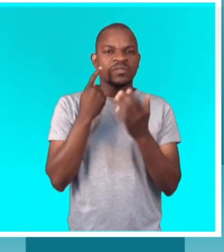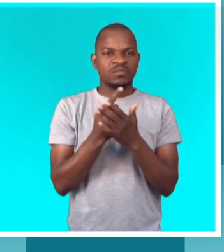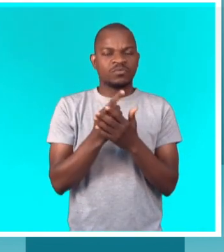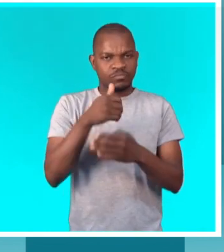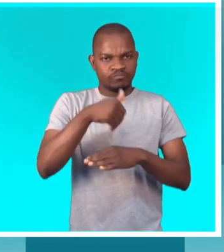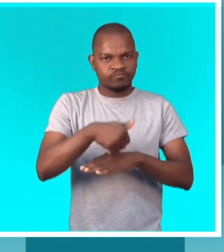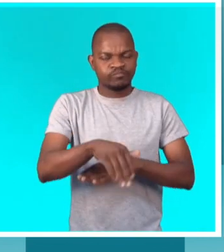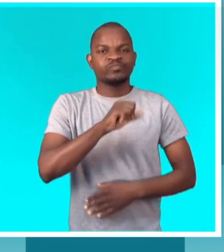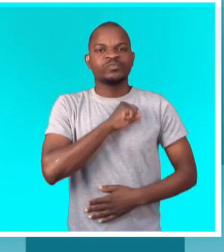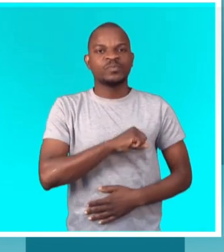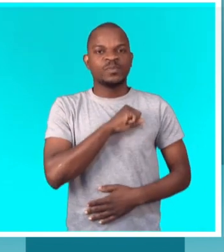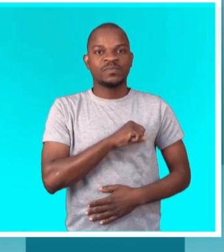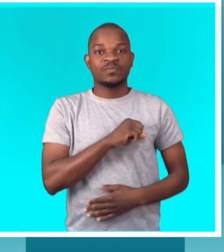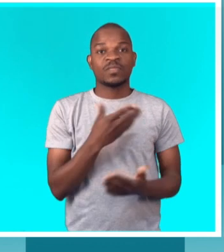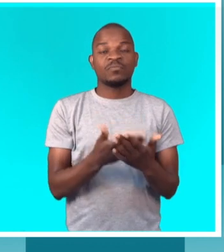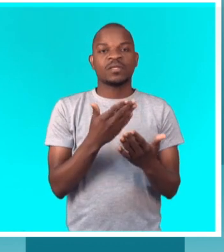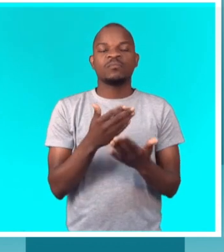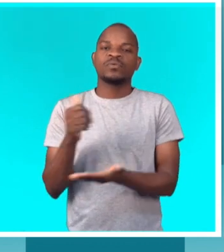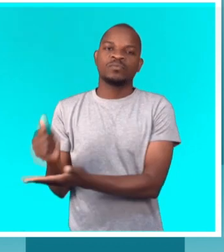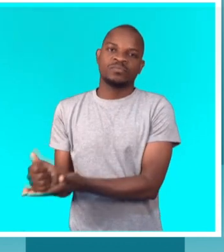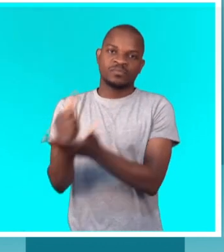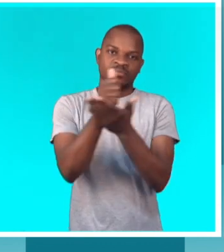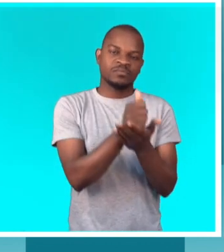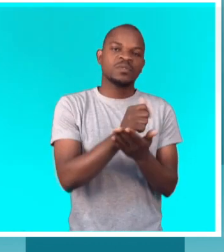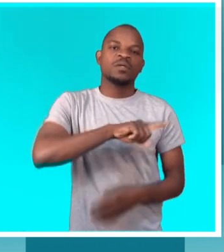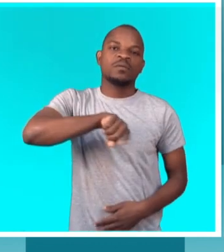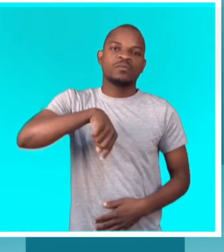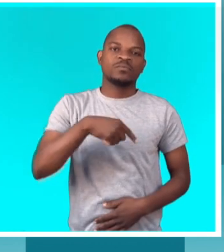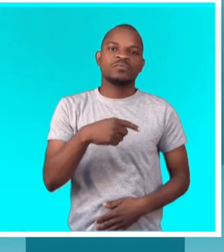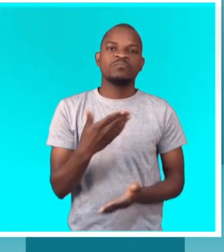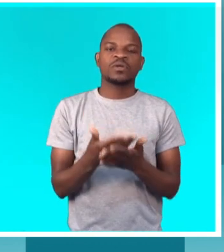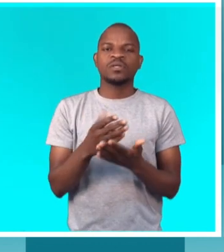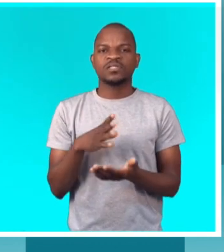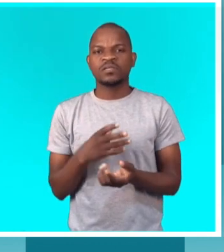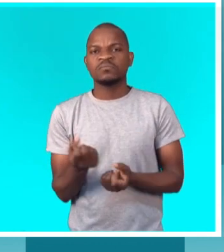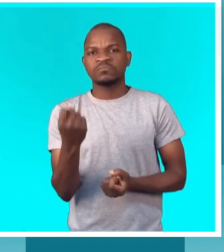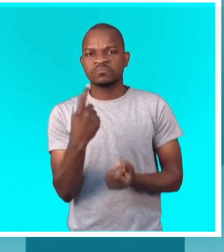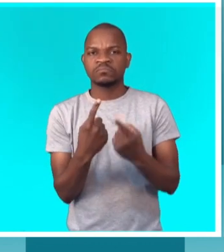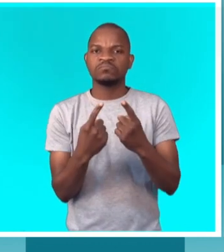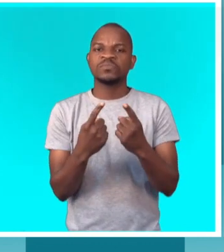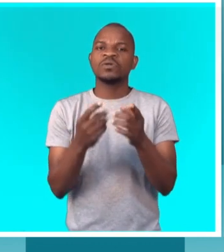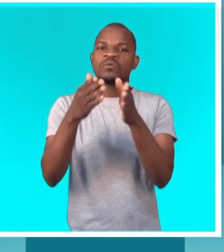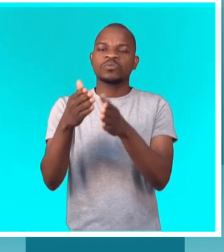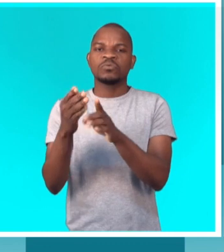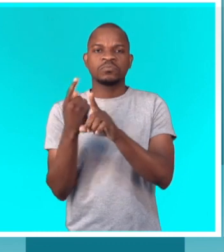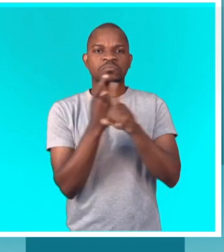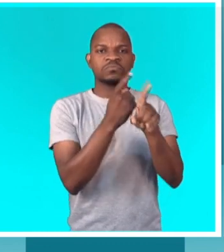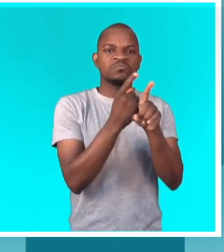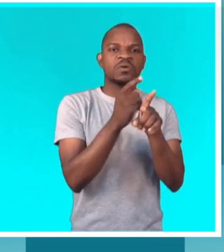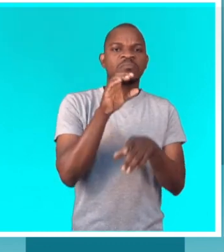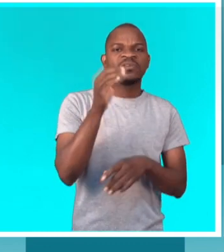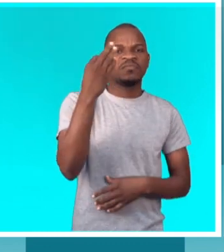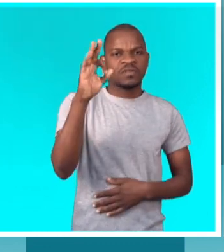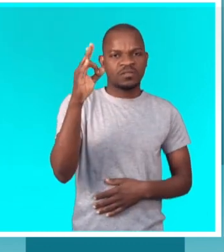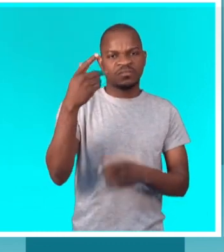para quem está a me ouvir, de modo que consiga nos apoiar para podermos levar mais alguns atletas, por exemplo, para a